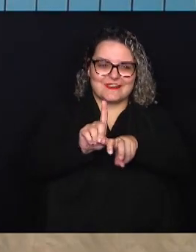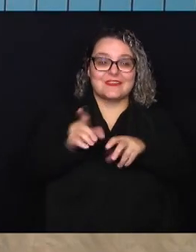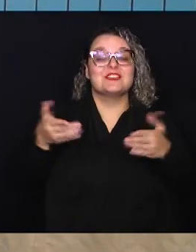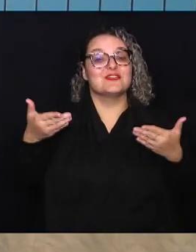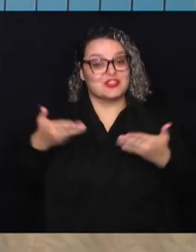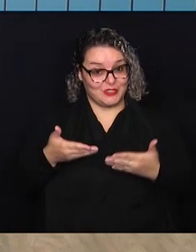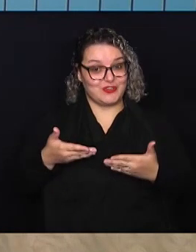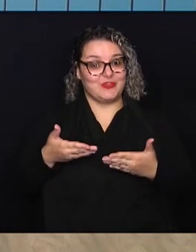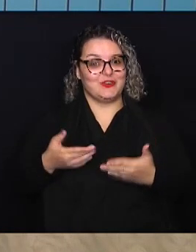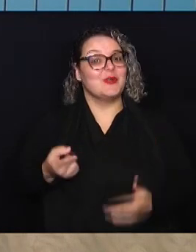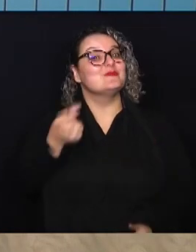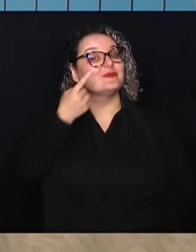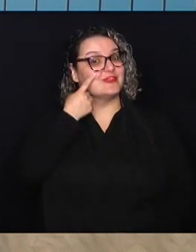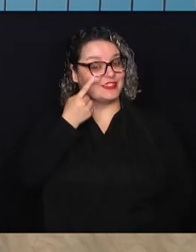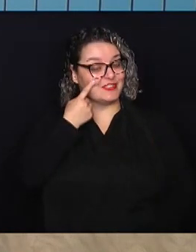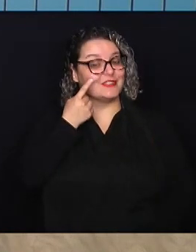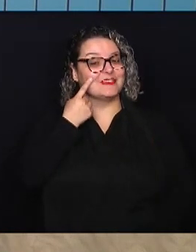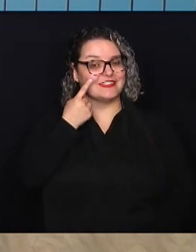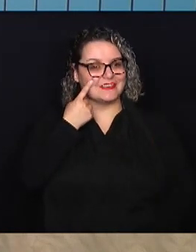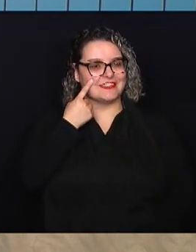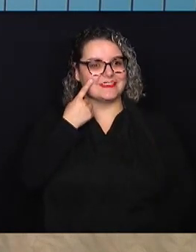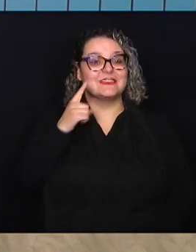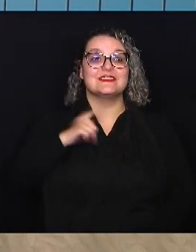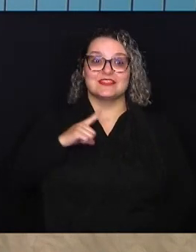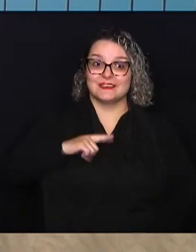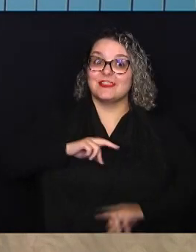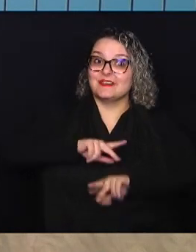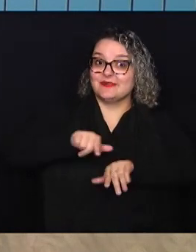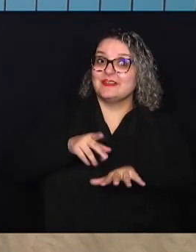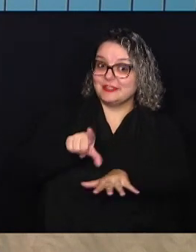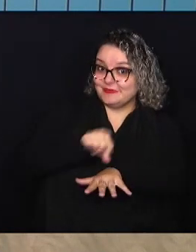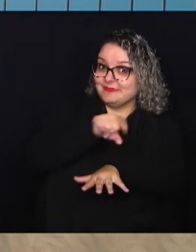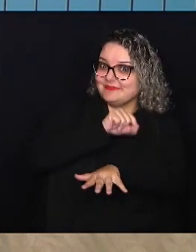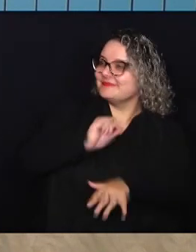partir de agora preste atenção porque tem muitas opções